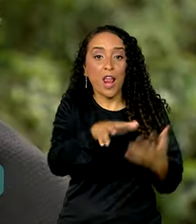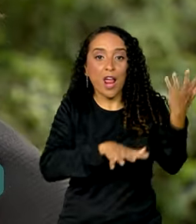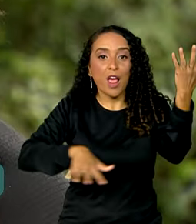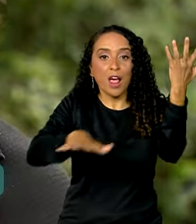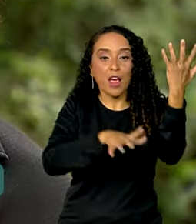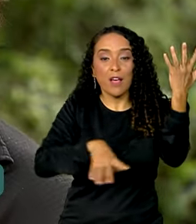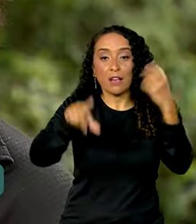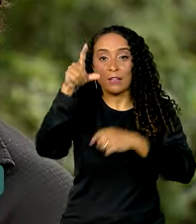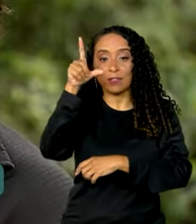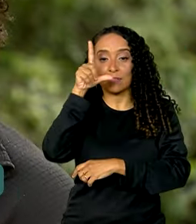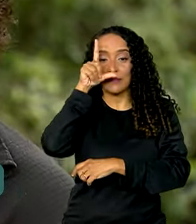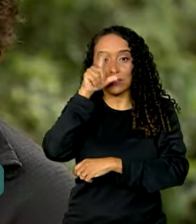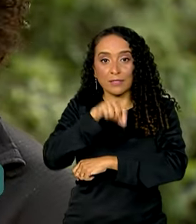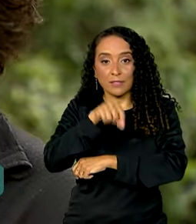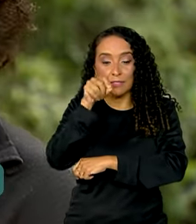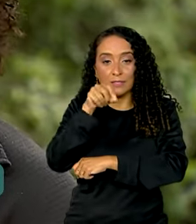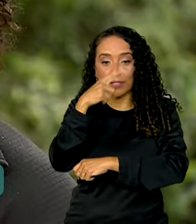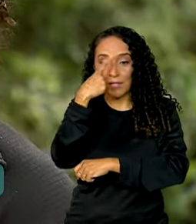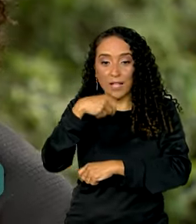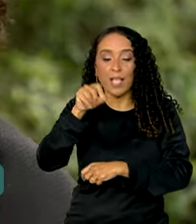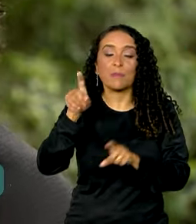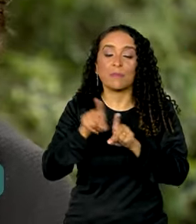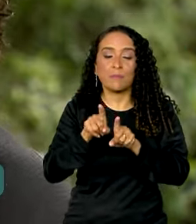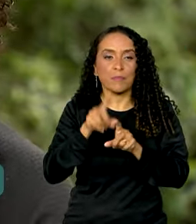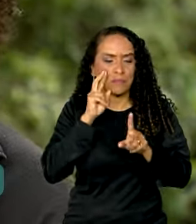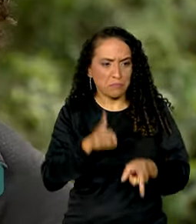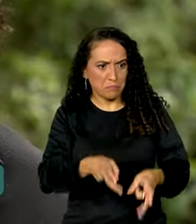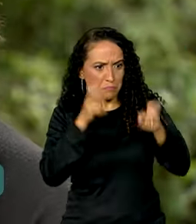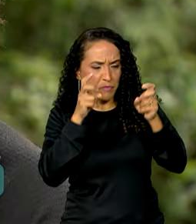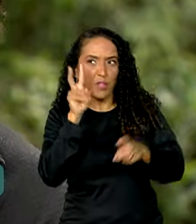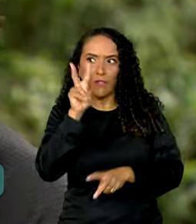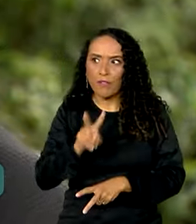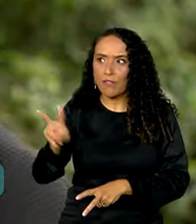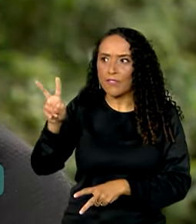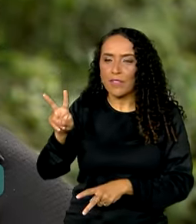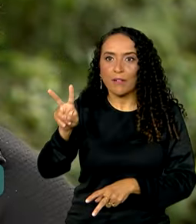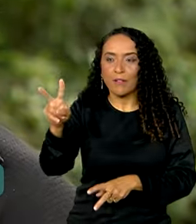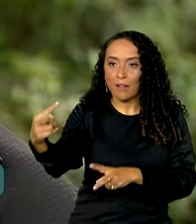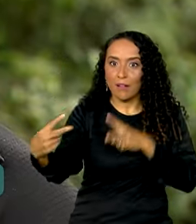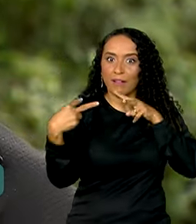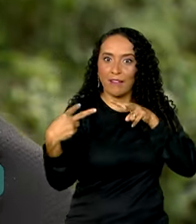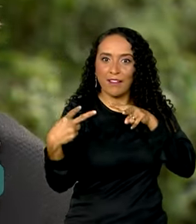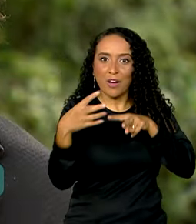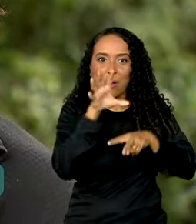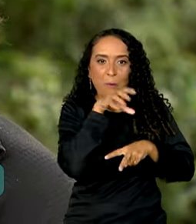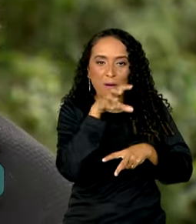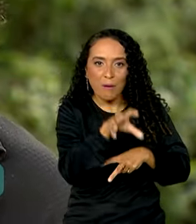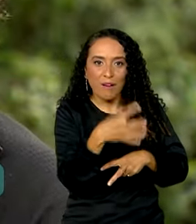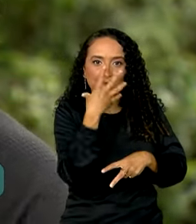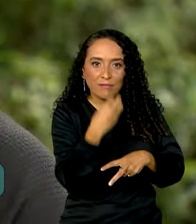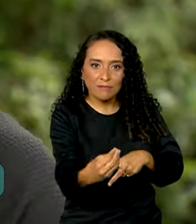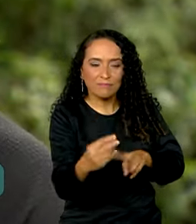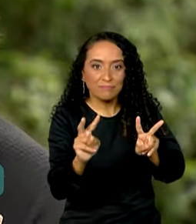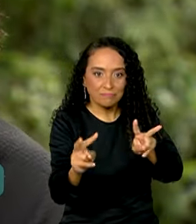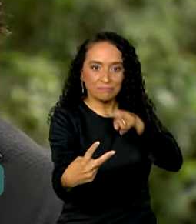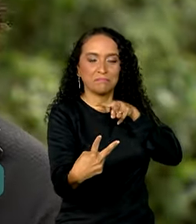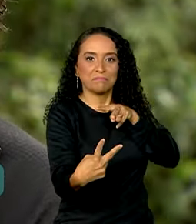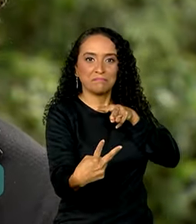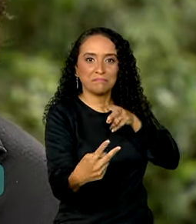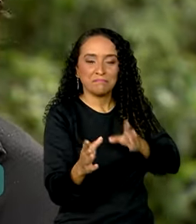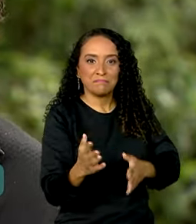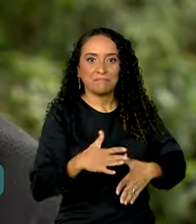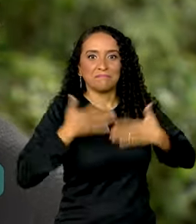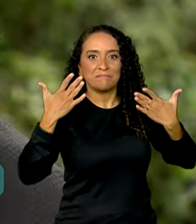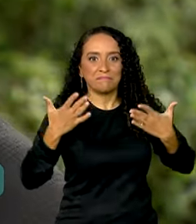Emas e a gente viu, ao mesmo tempo que a gente estava vendo ele, ele estava nos vendo, então foi um reconhecimento mútuo,